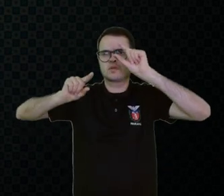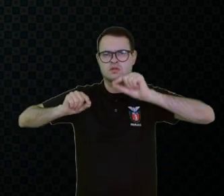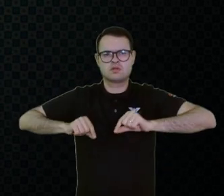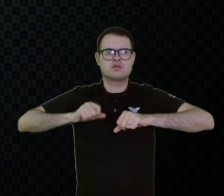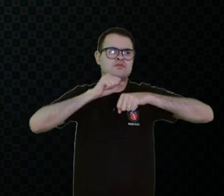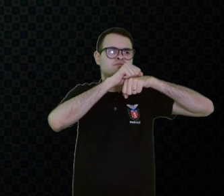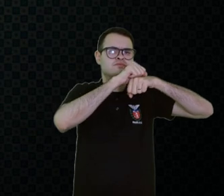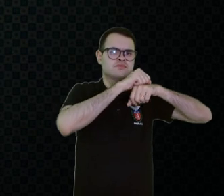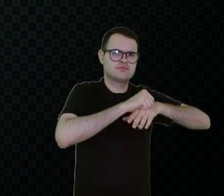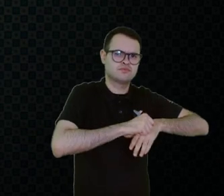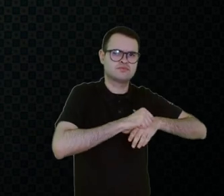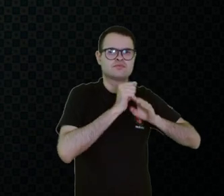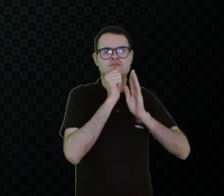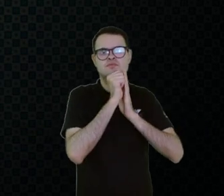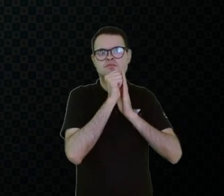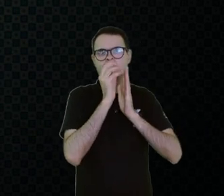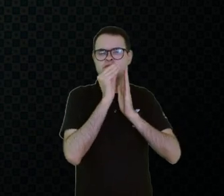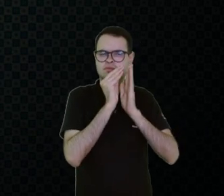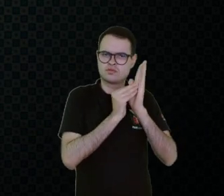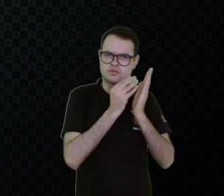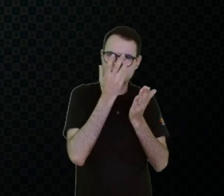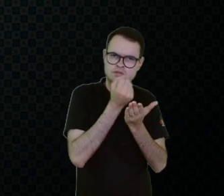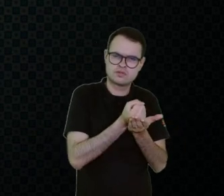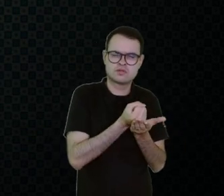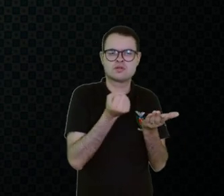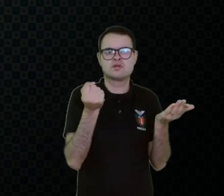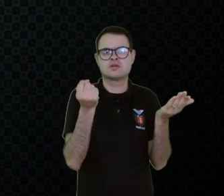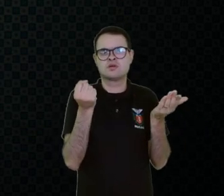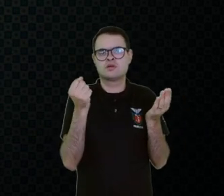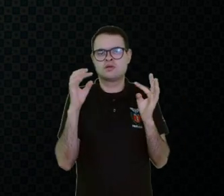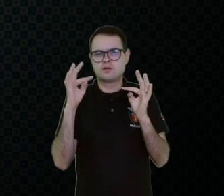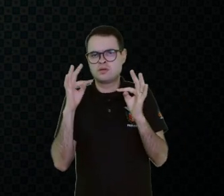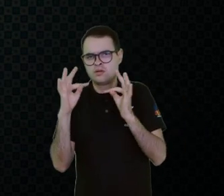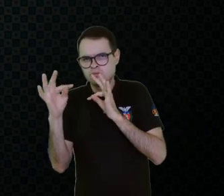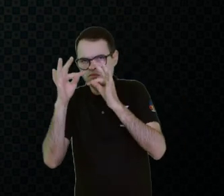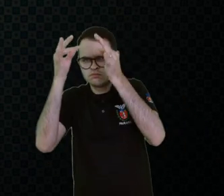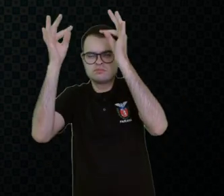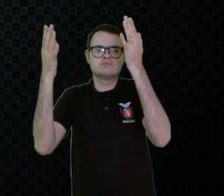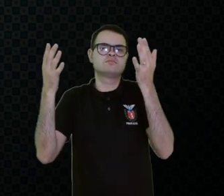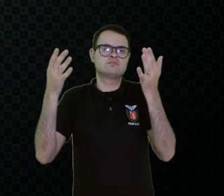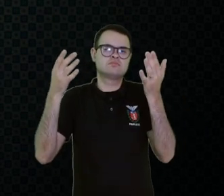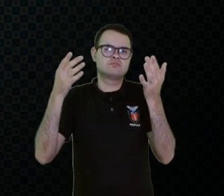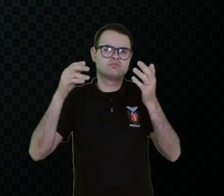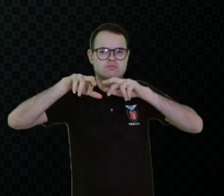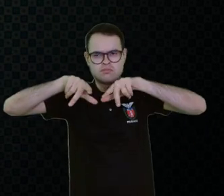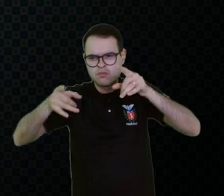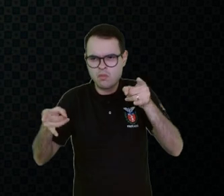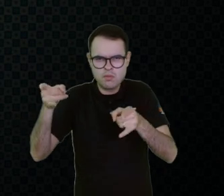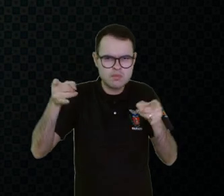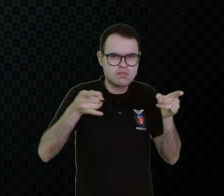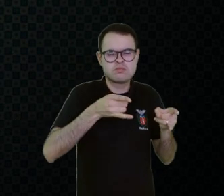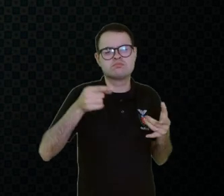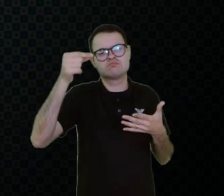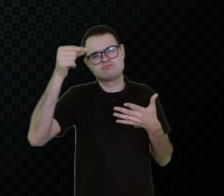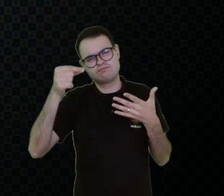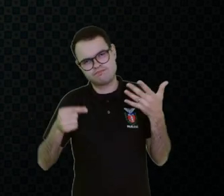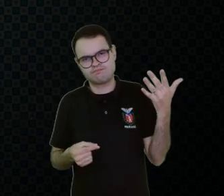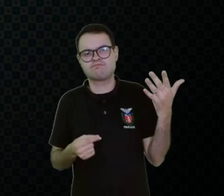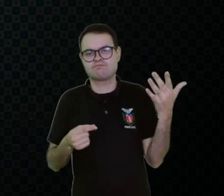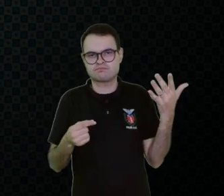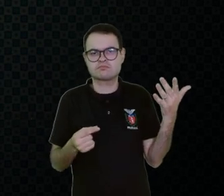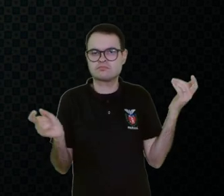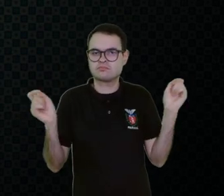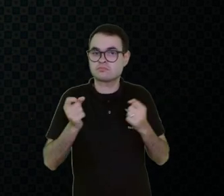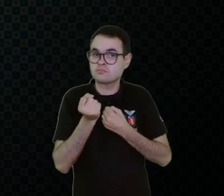softwares, aplicativos, telecomunicação, automação, enfim, uma série de recursos, que,